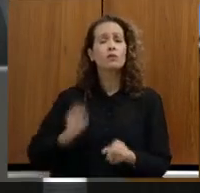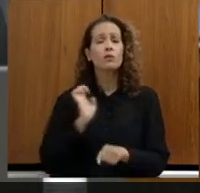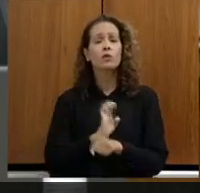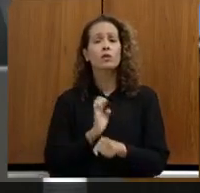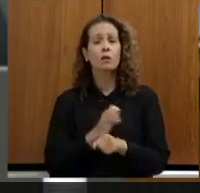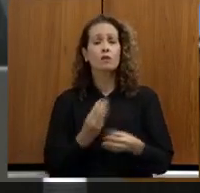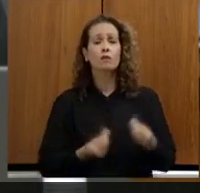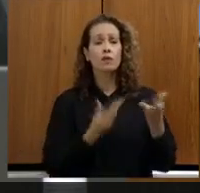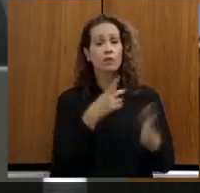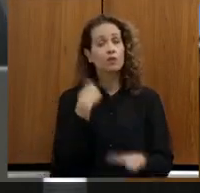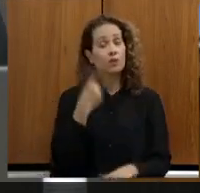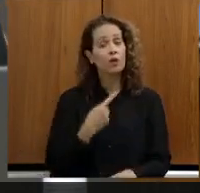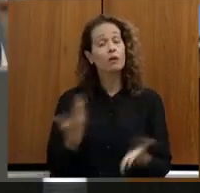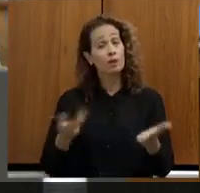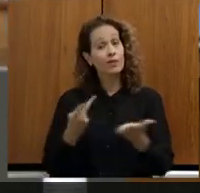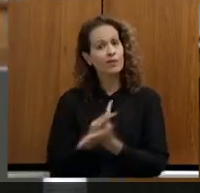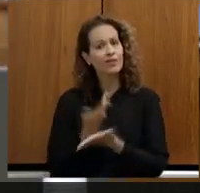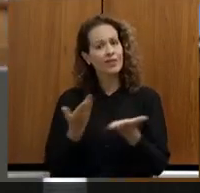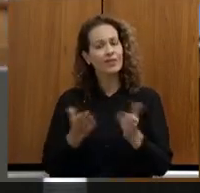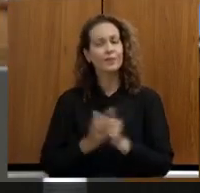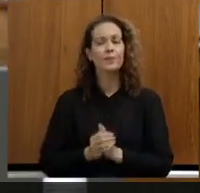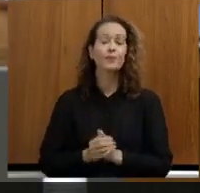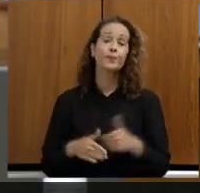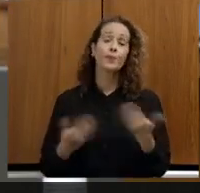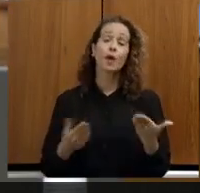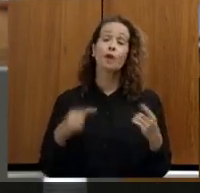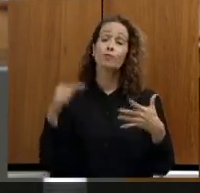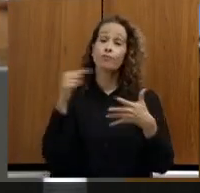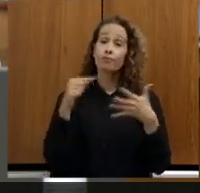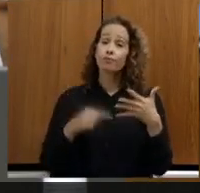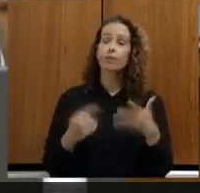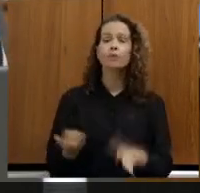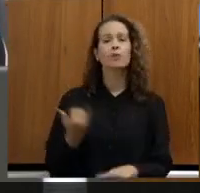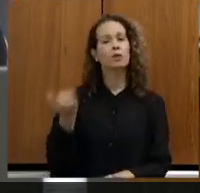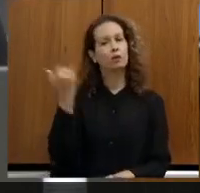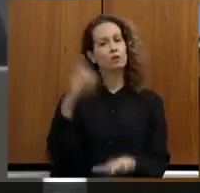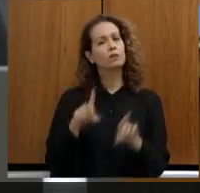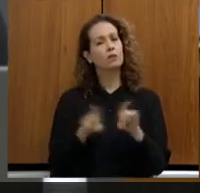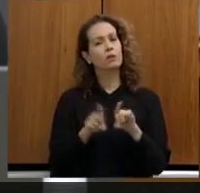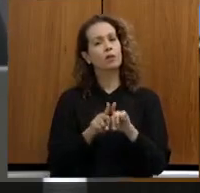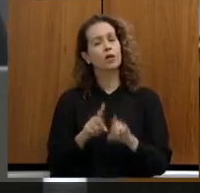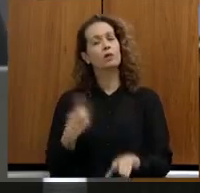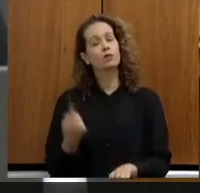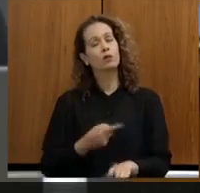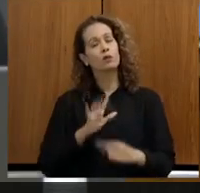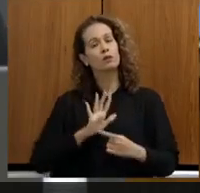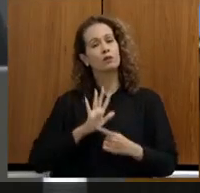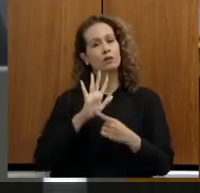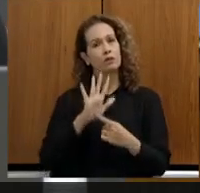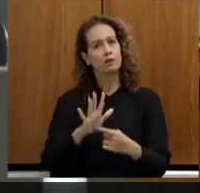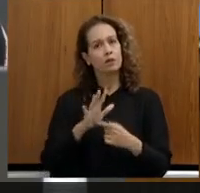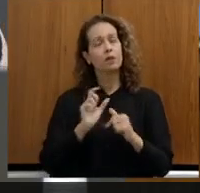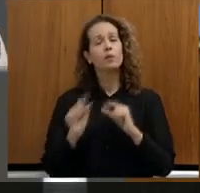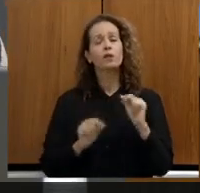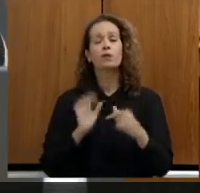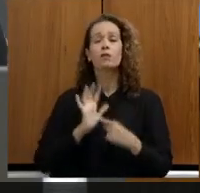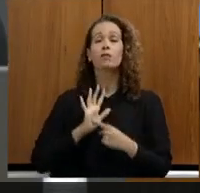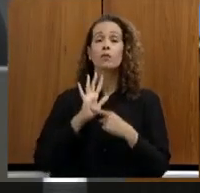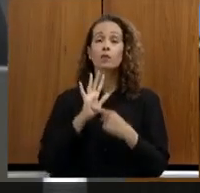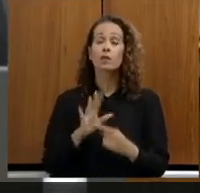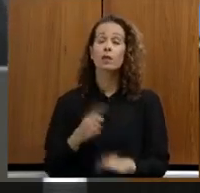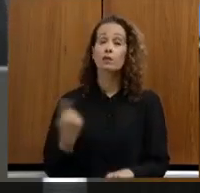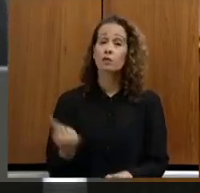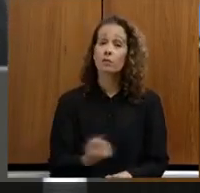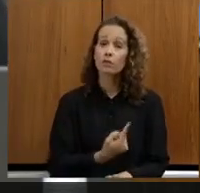fez e está acompanhando então eu acho que esse ponto também é importante a gente referenciar para mostrar que